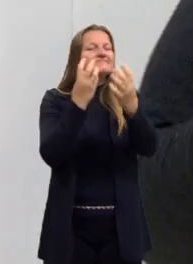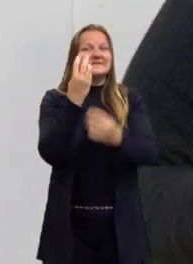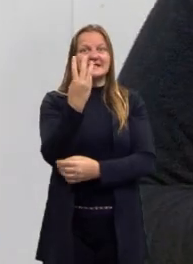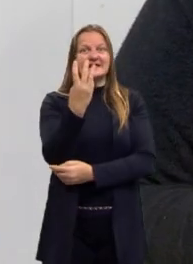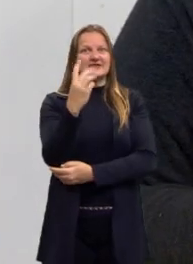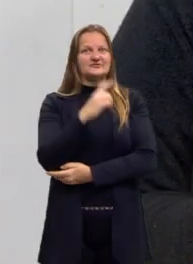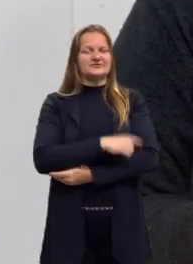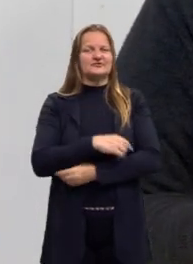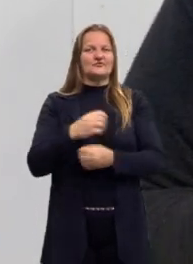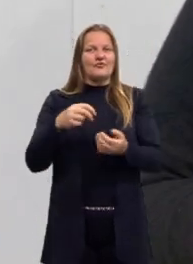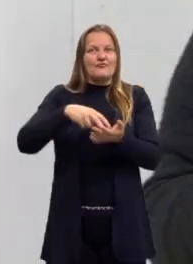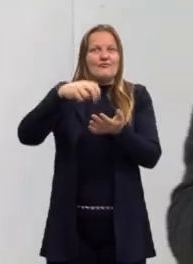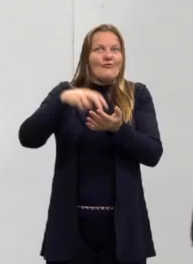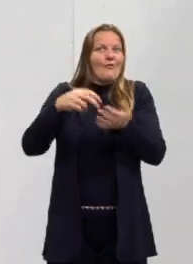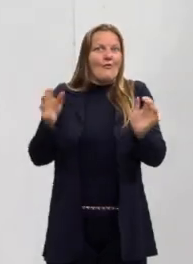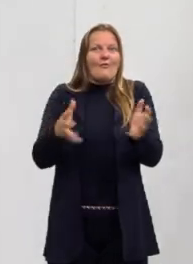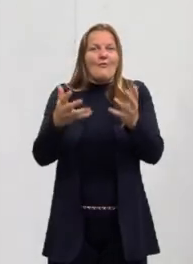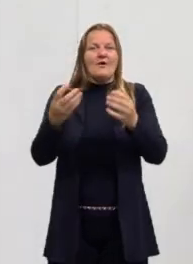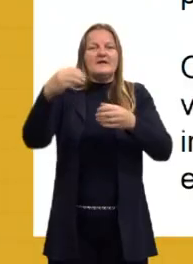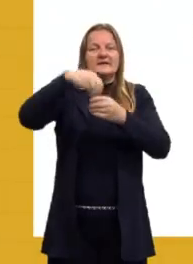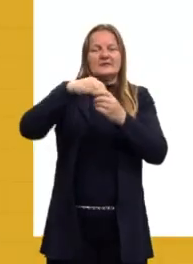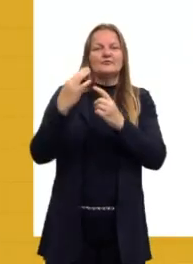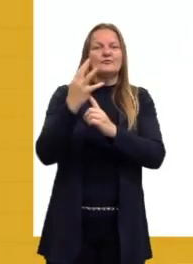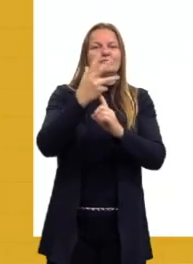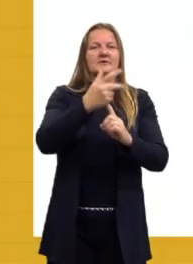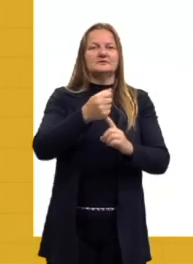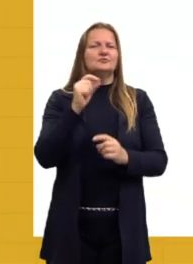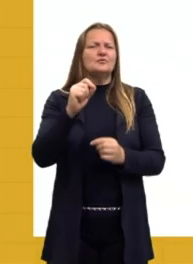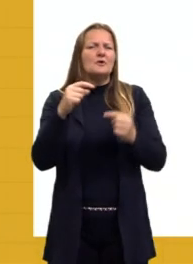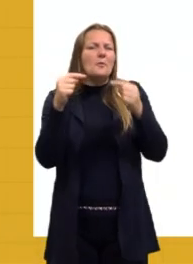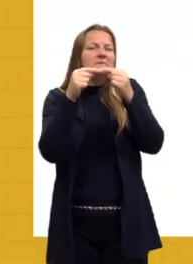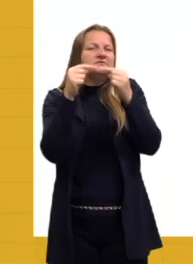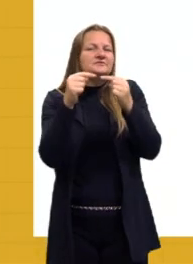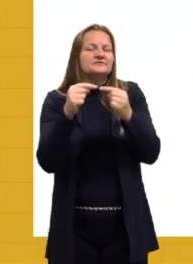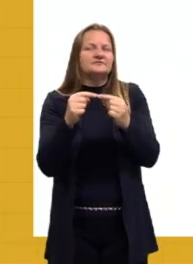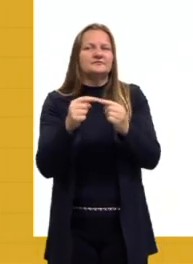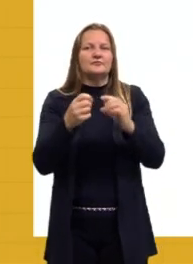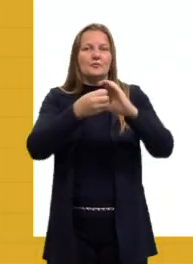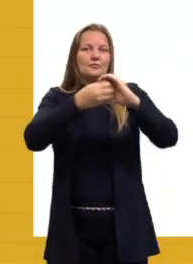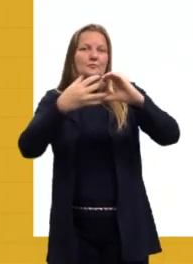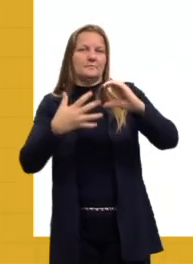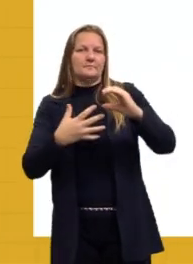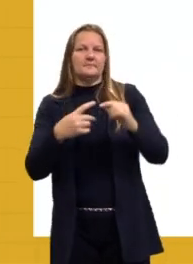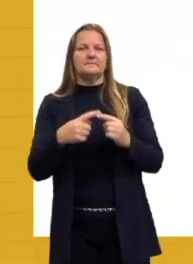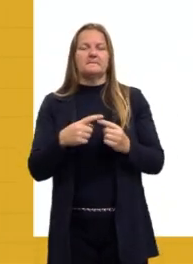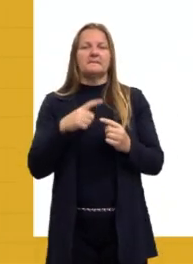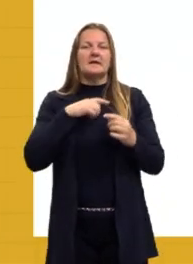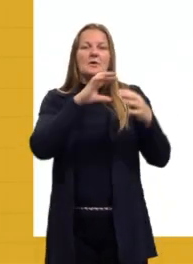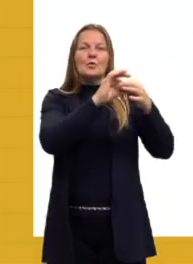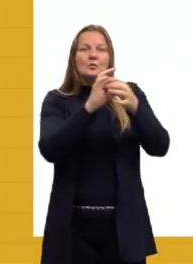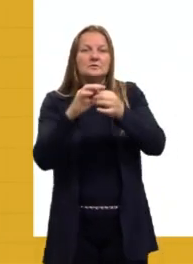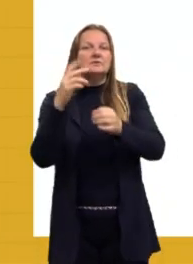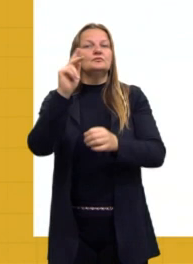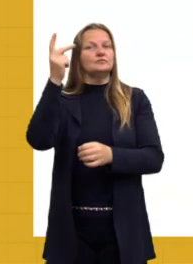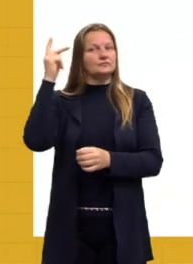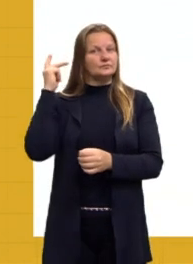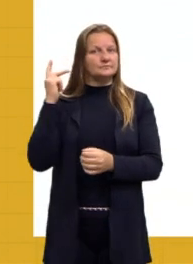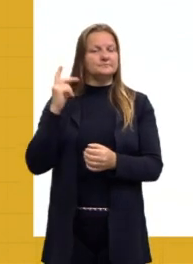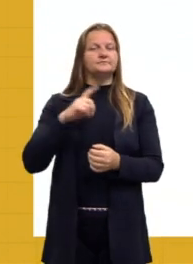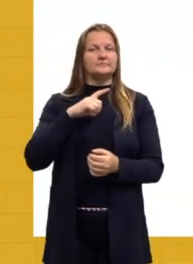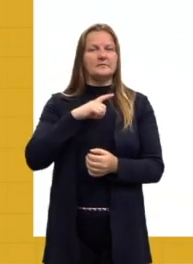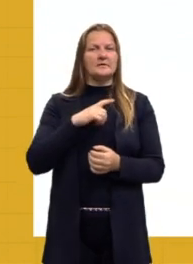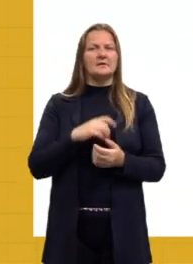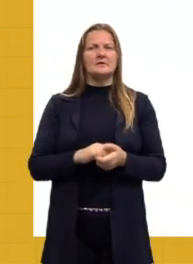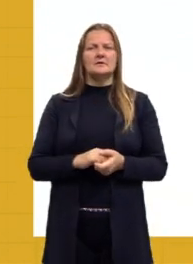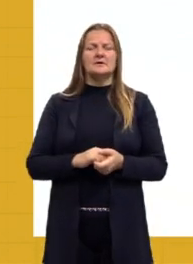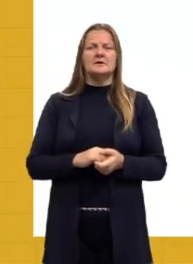entusiasmo dentro das artes. Mas o que eles queriam com isso? A Semana de Arte Moderna, então, tem um contexto histórico, e esse contexto histórico,